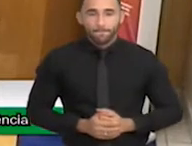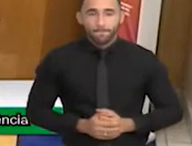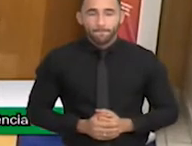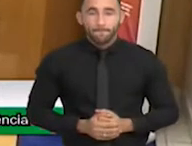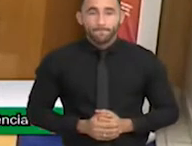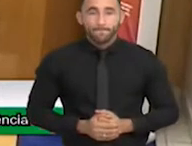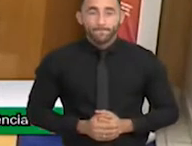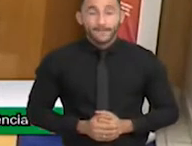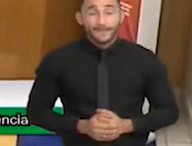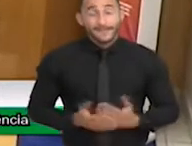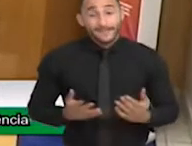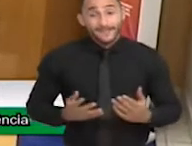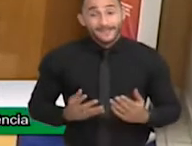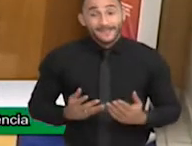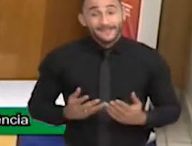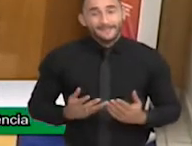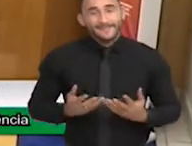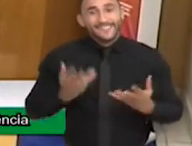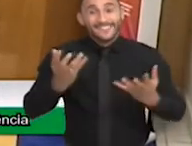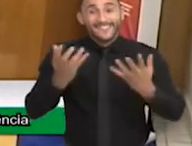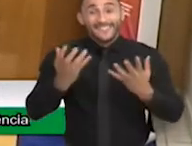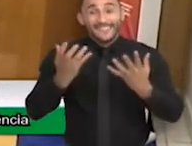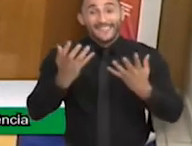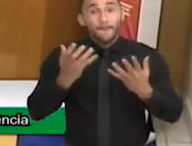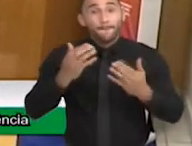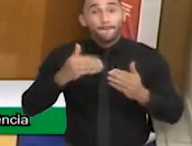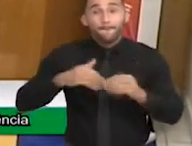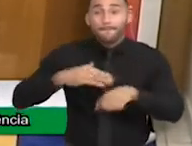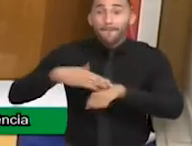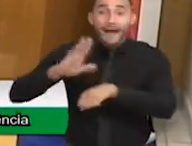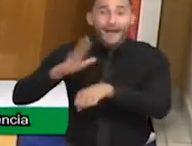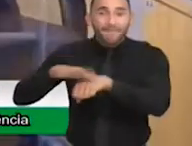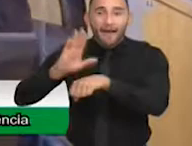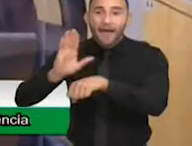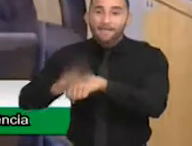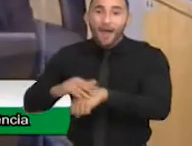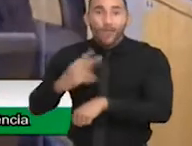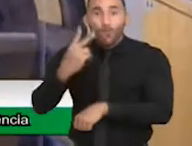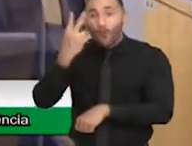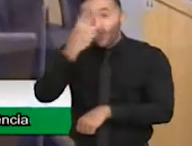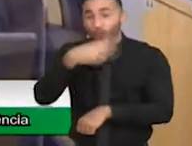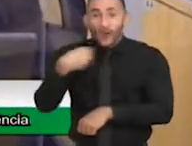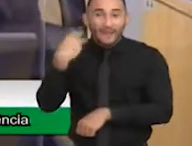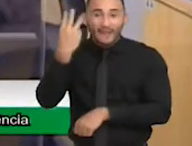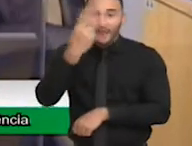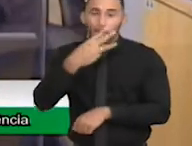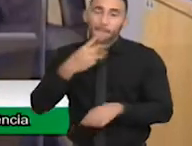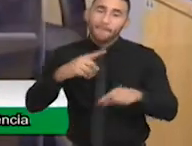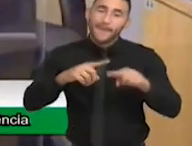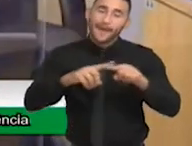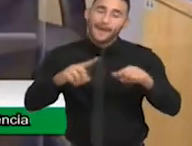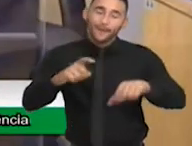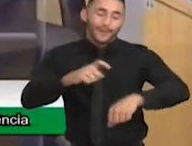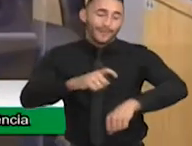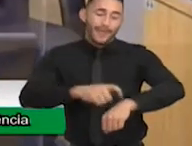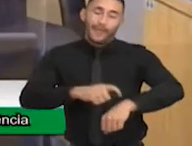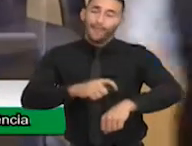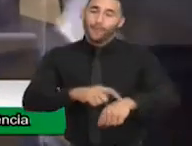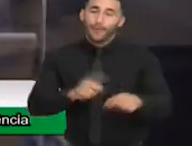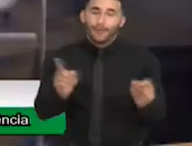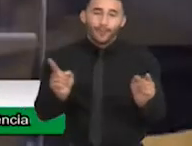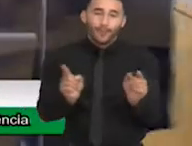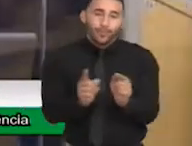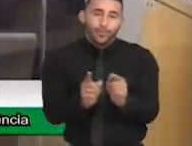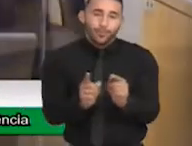Quem dera, se a gente pudesse escutar todas, duas, três horas, mas o tempo é curto,